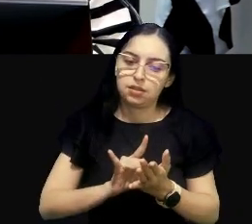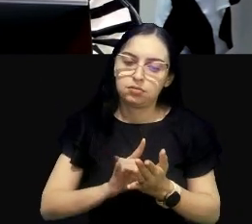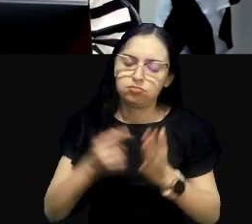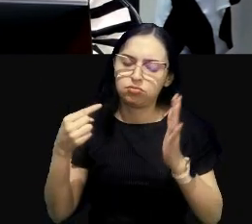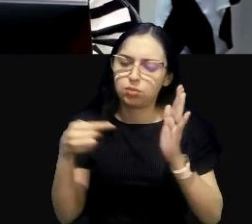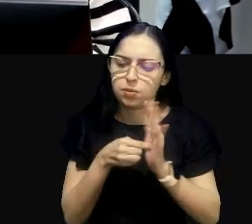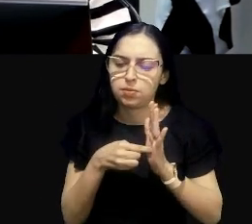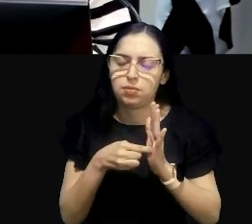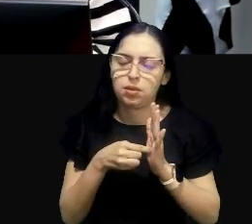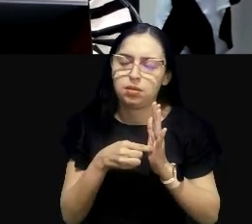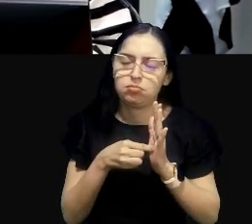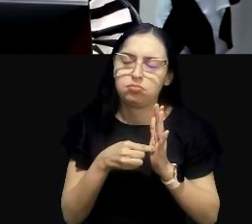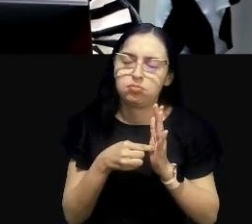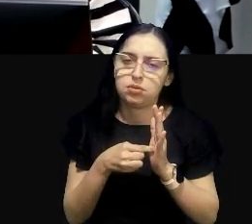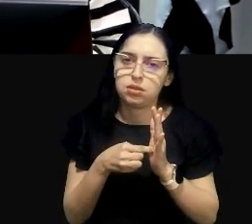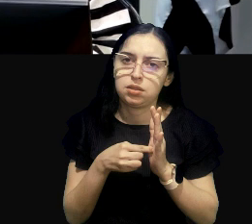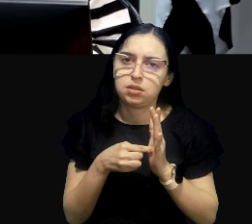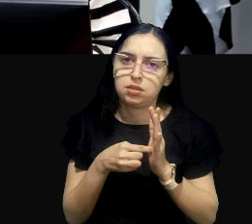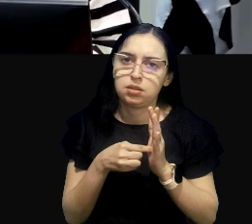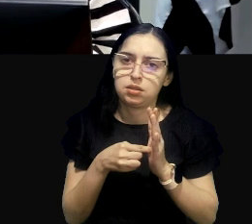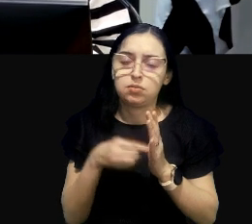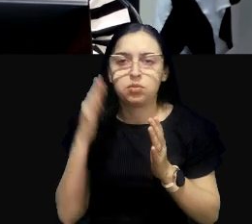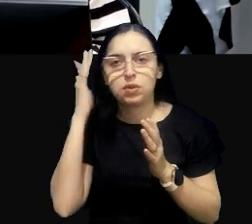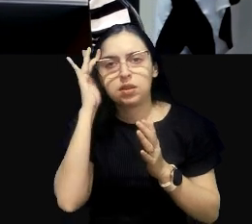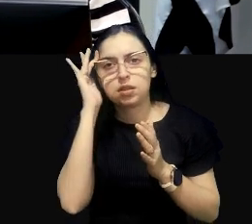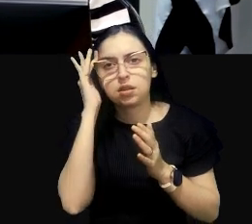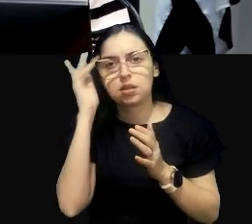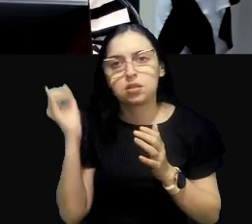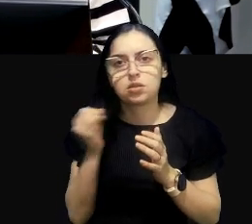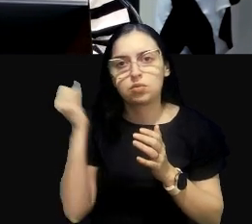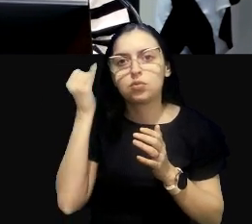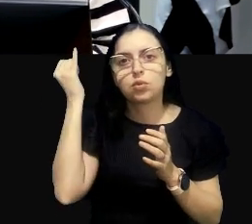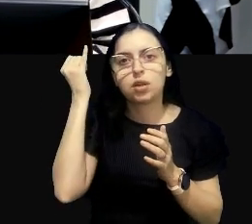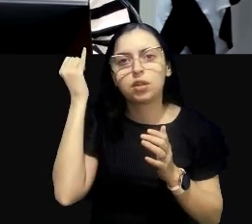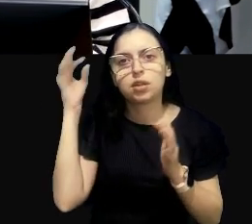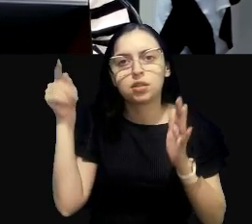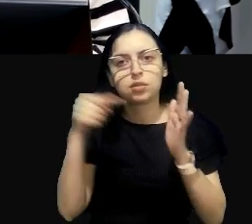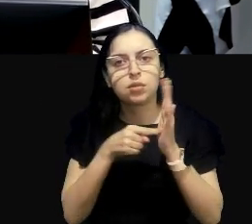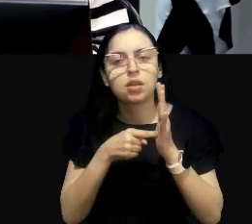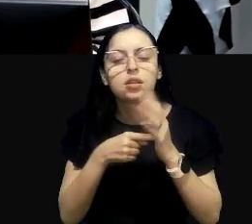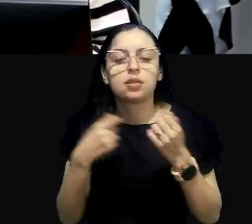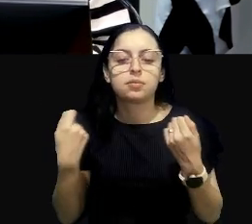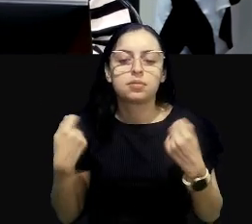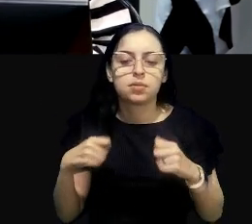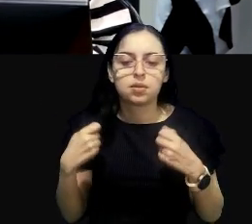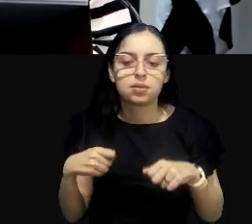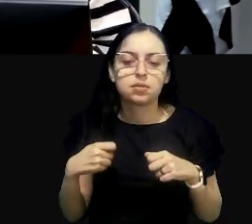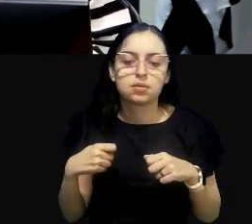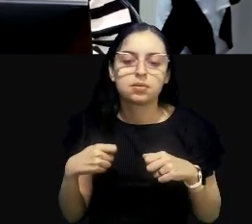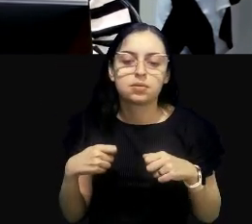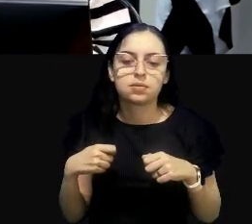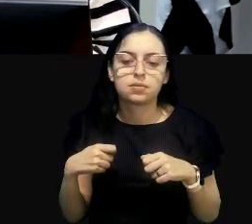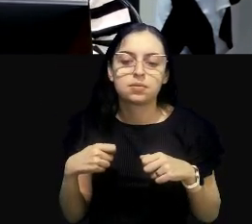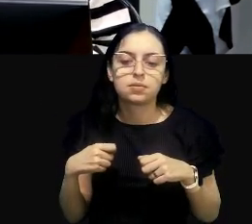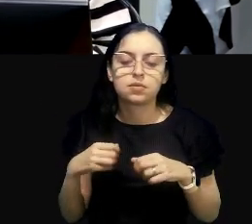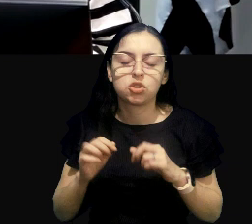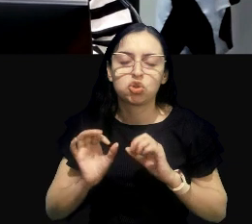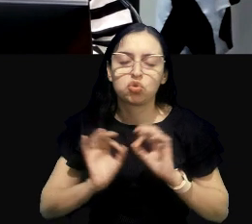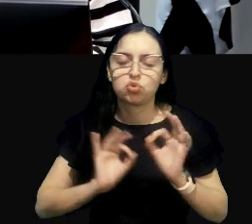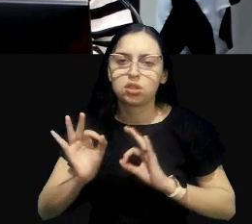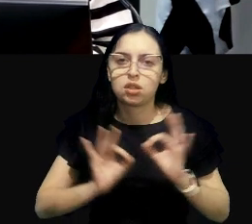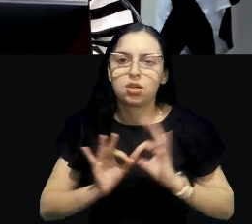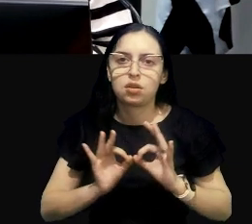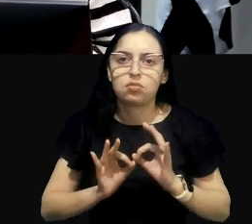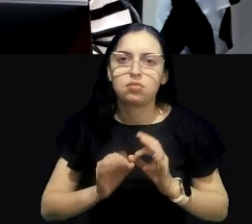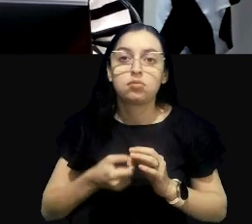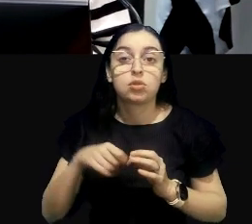Então, acho que para verificar essa importância do impacto, é necessário elaborar algumas questões.